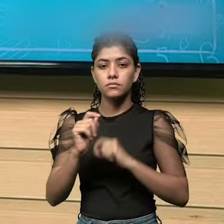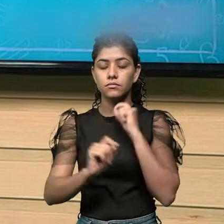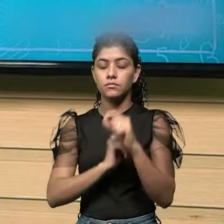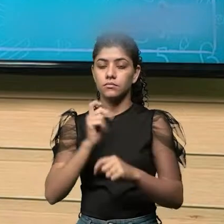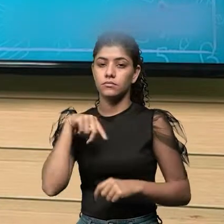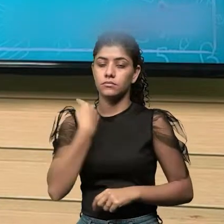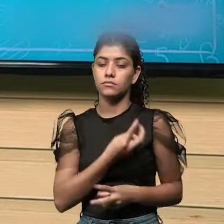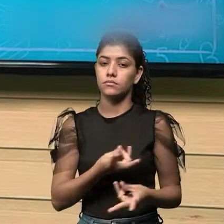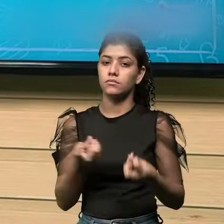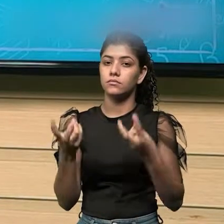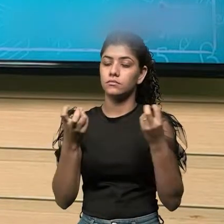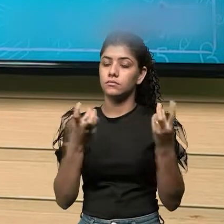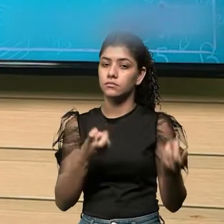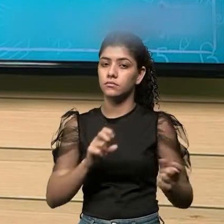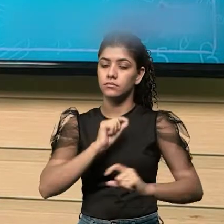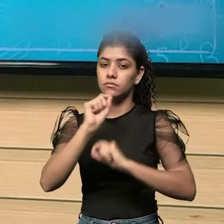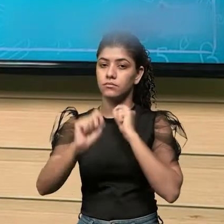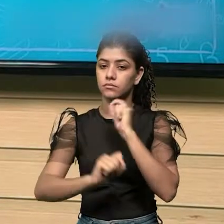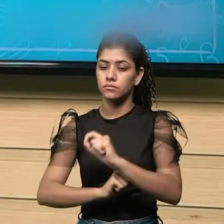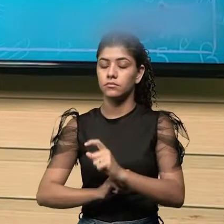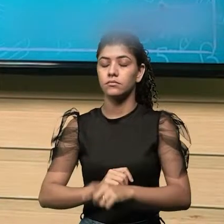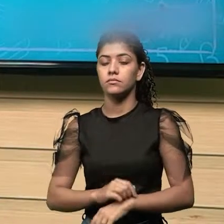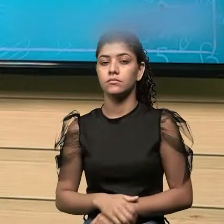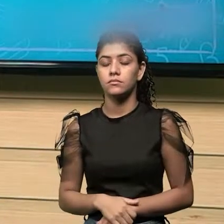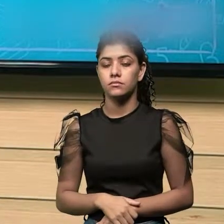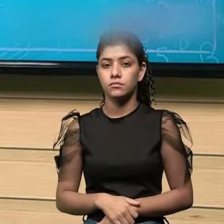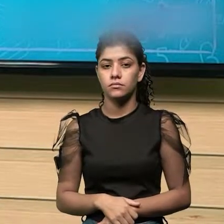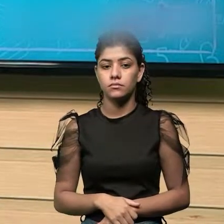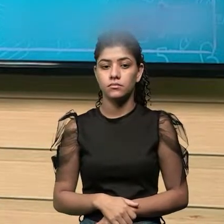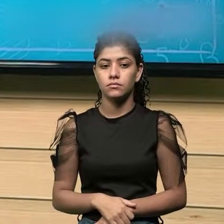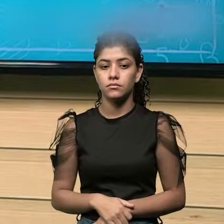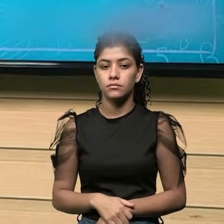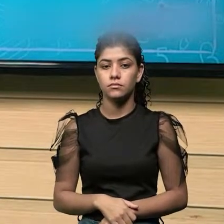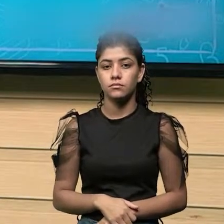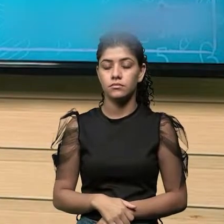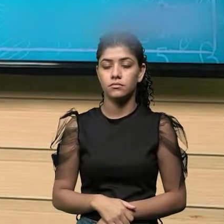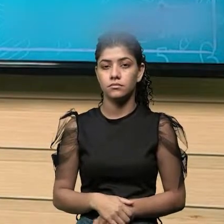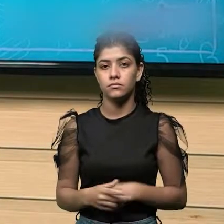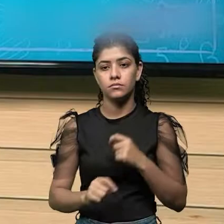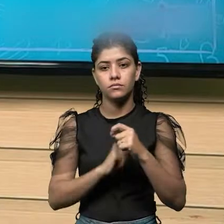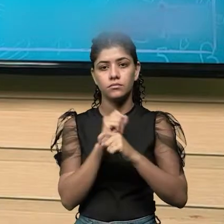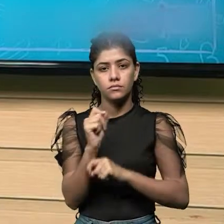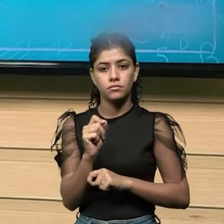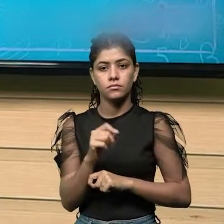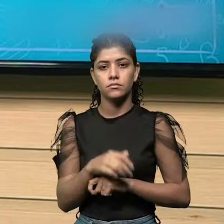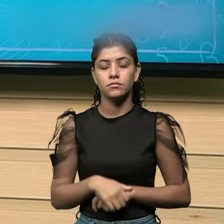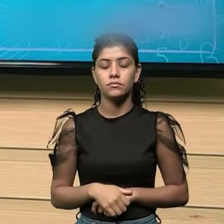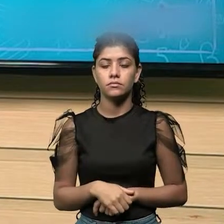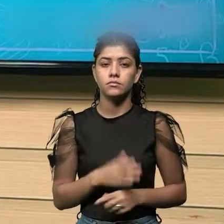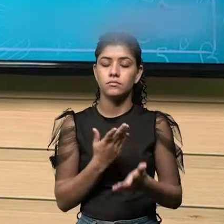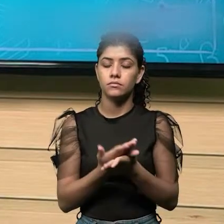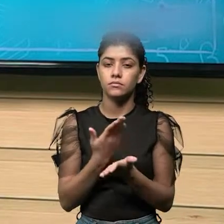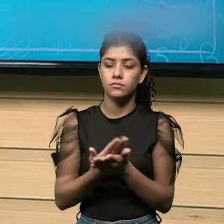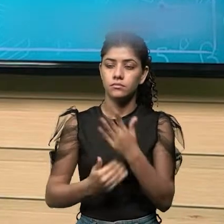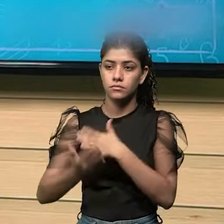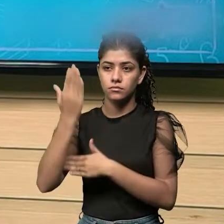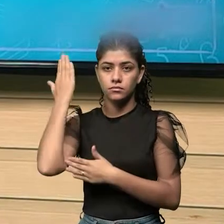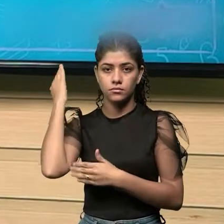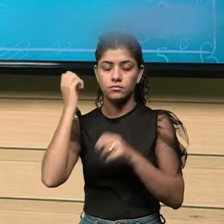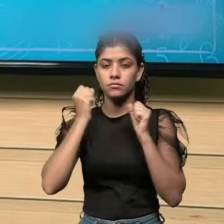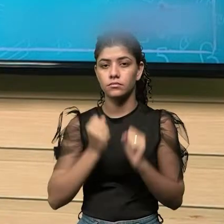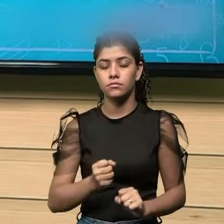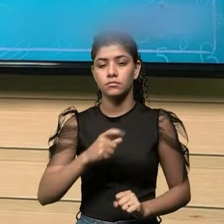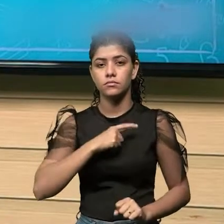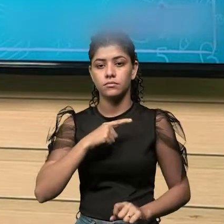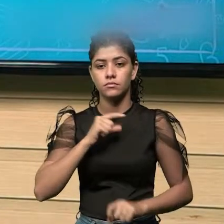é onde nós identificamos que uma peça, um dispositivo,